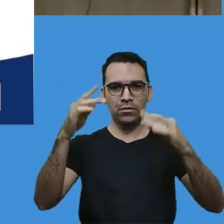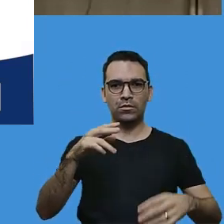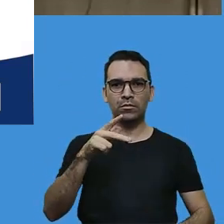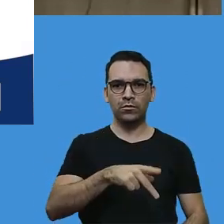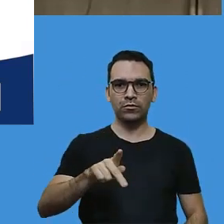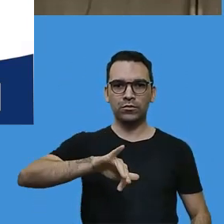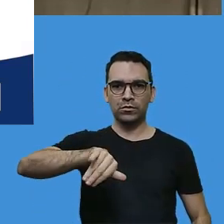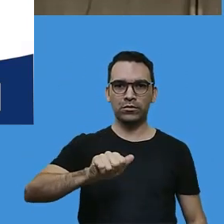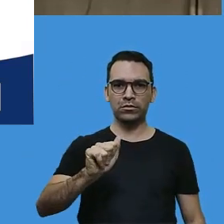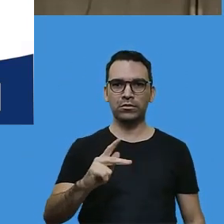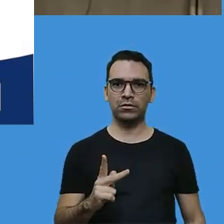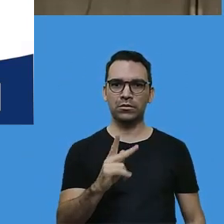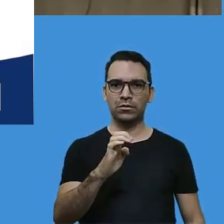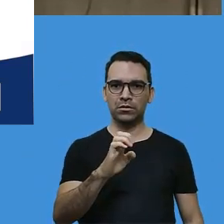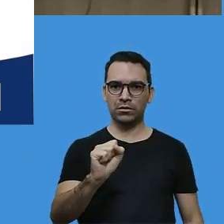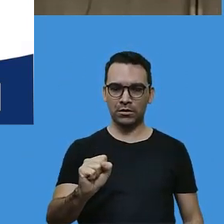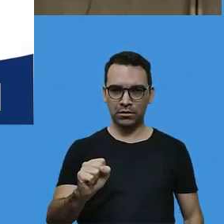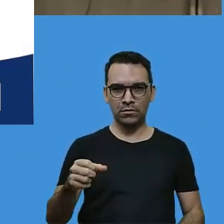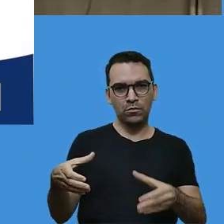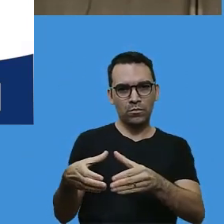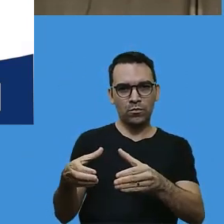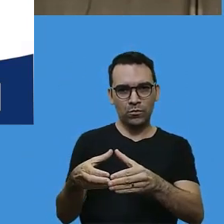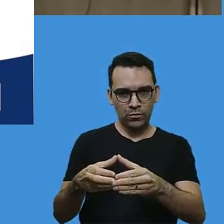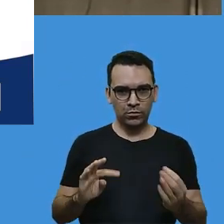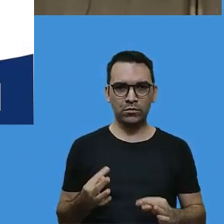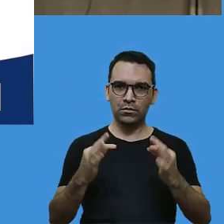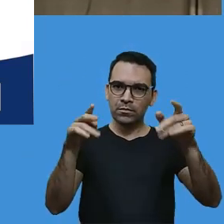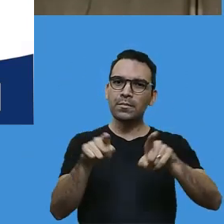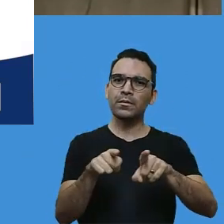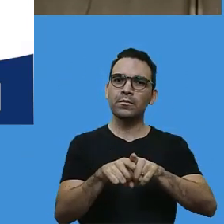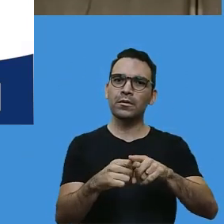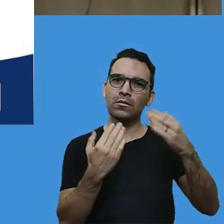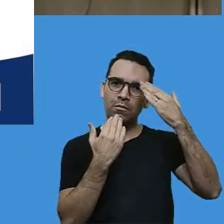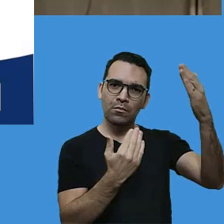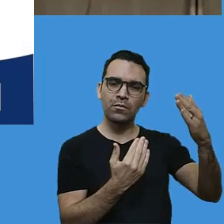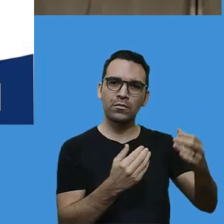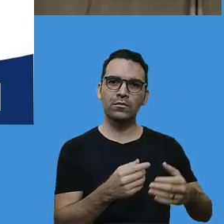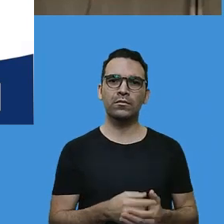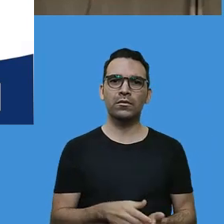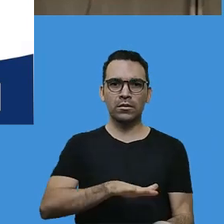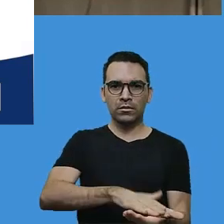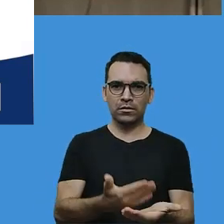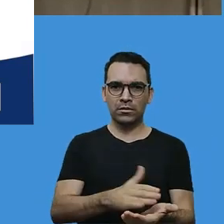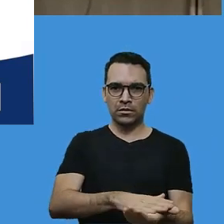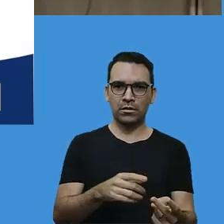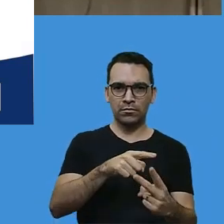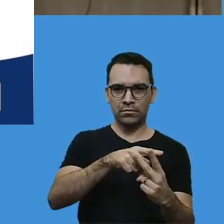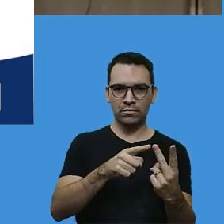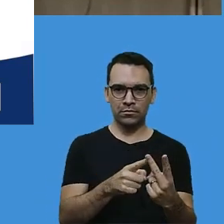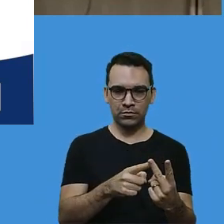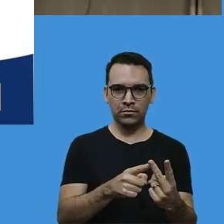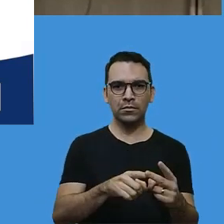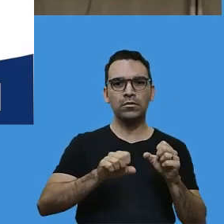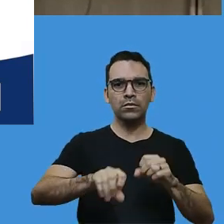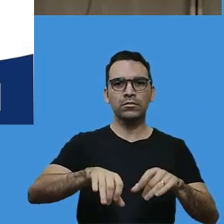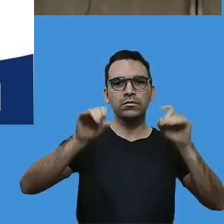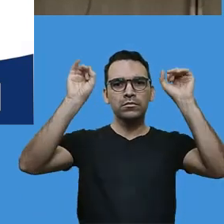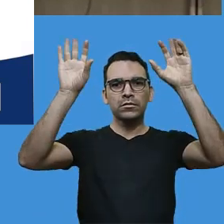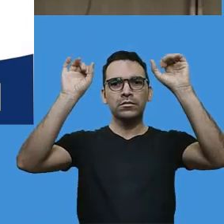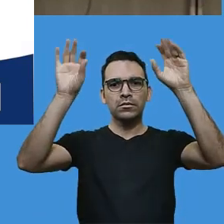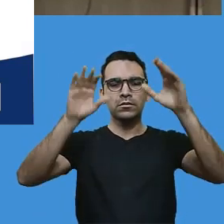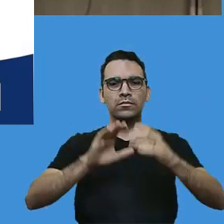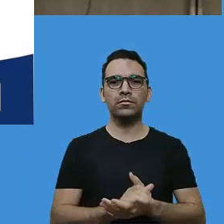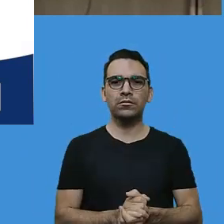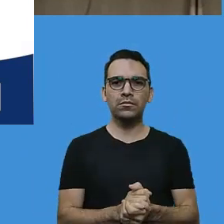Jacques e sua equipe. Agradeço também os intérpretes de Libras da Educação Especial,